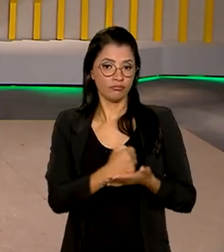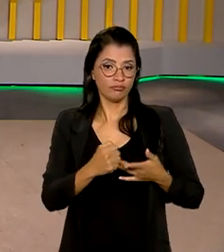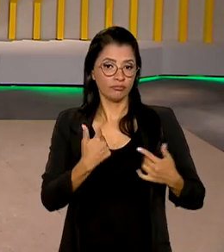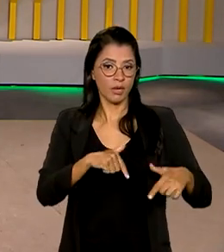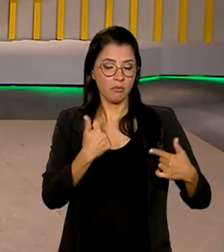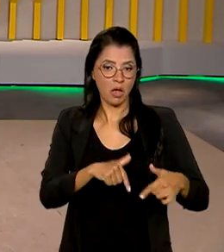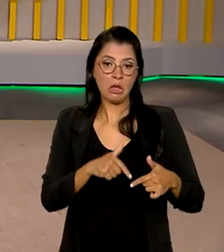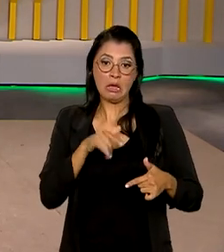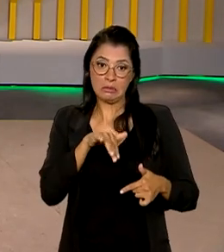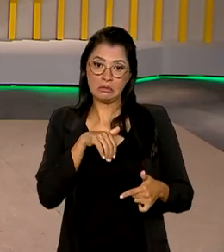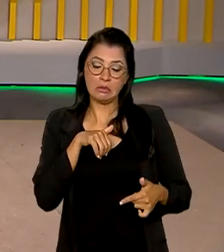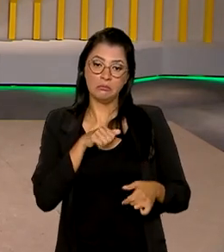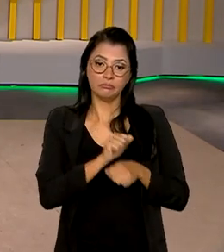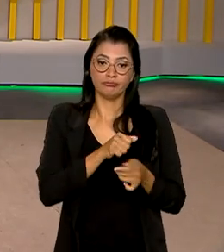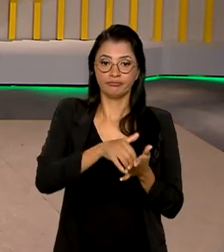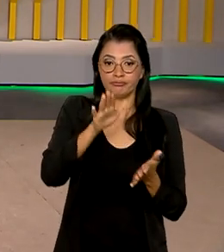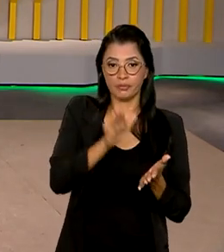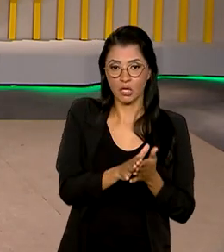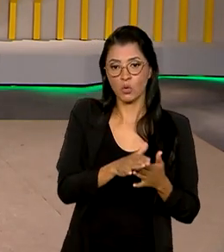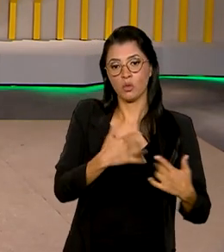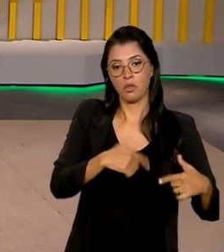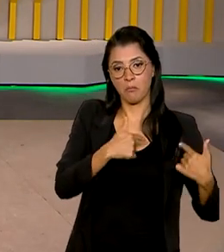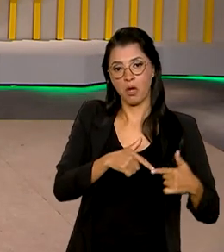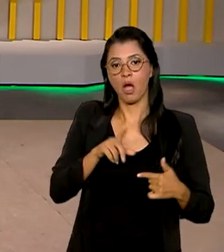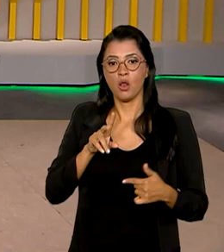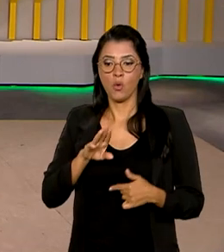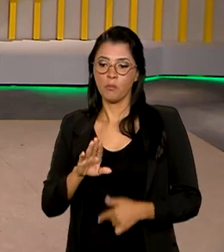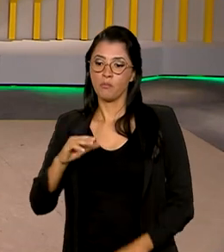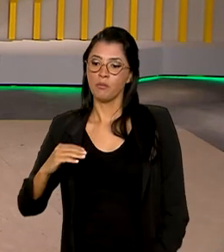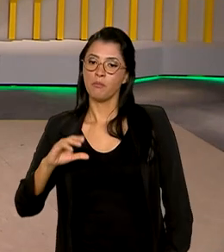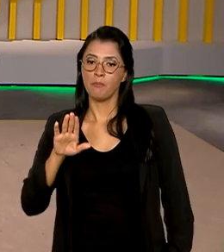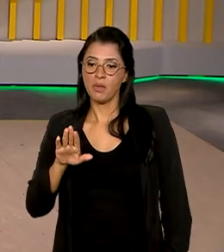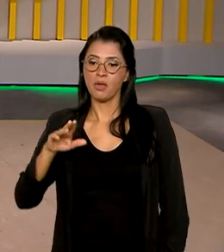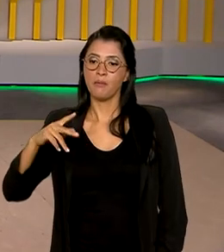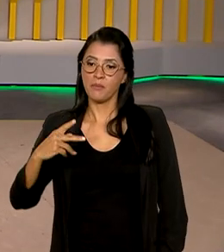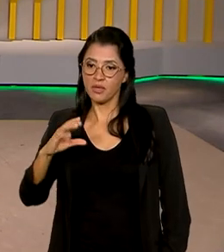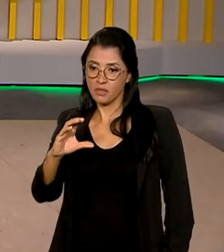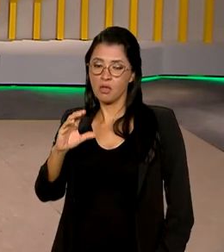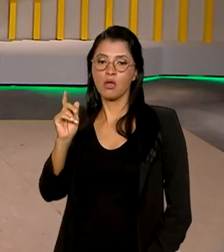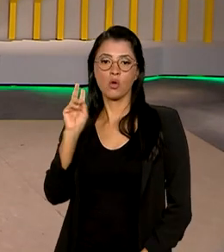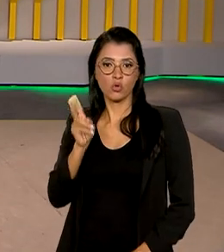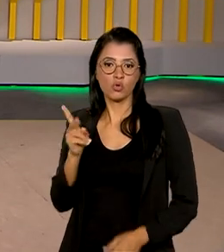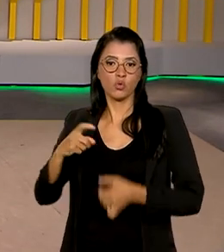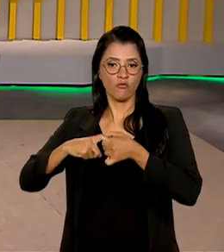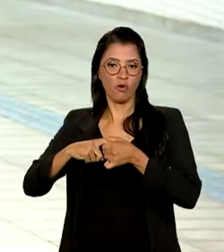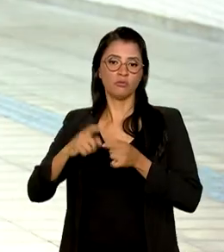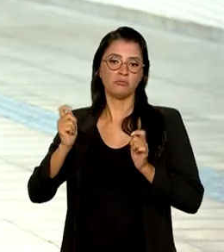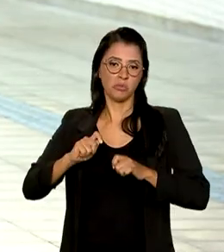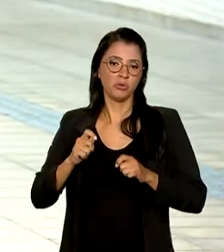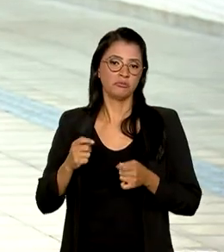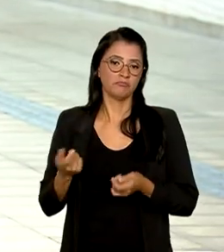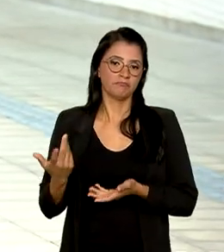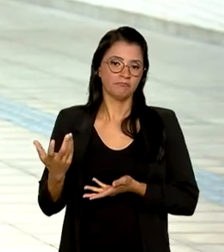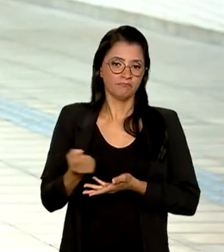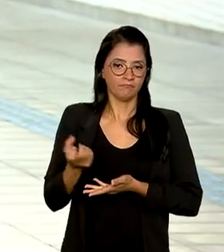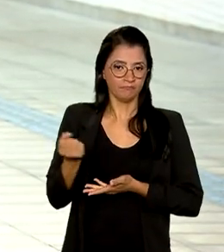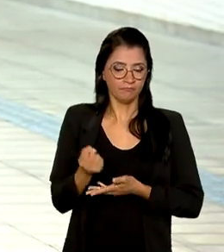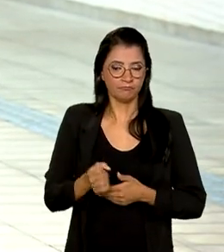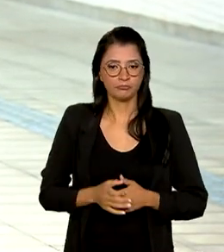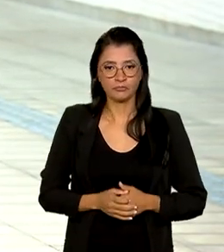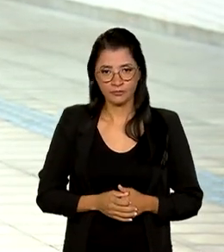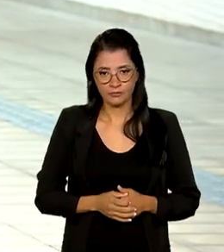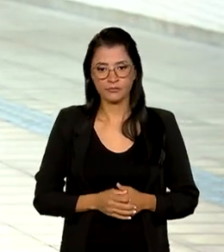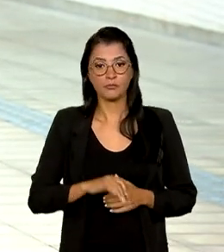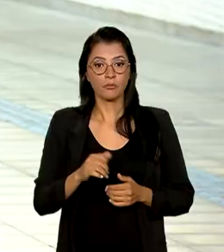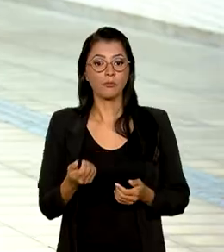desligamento do trabalho, o benefício de prestação continuada, BPC, pode ser reativado. O auxílio